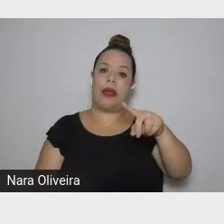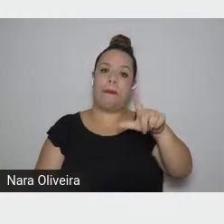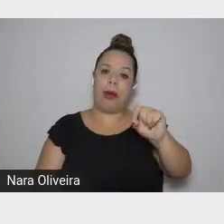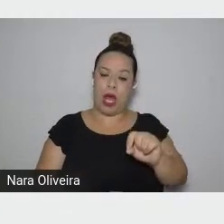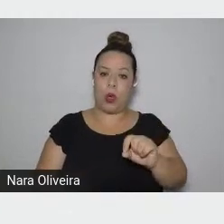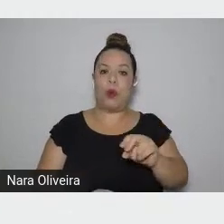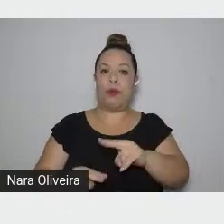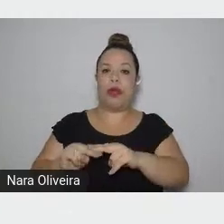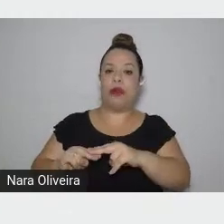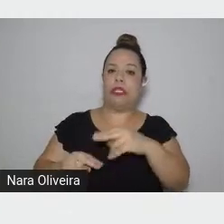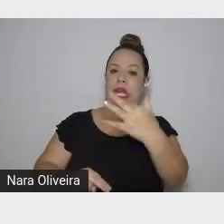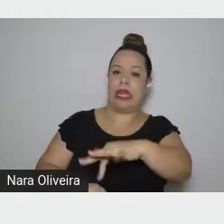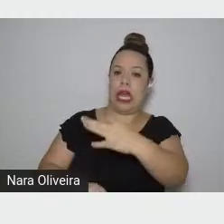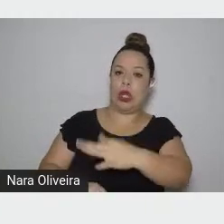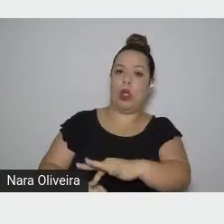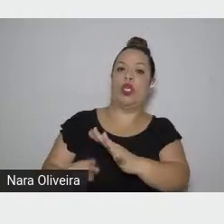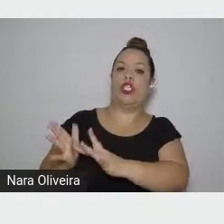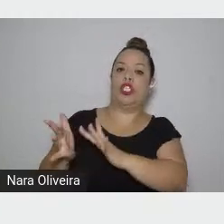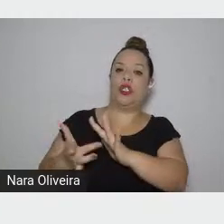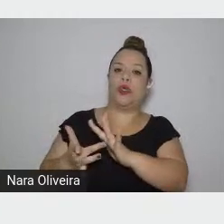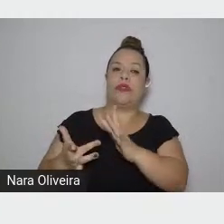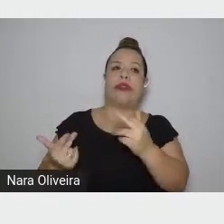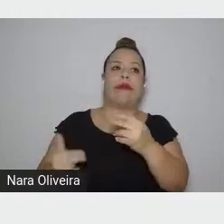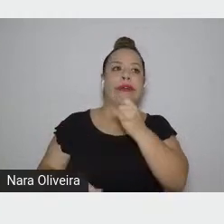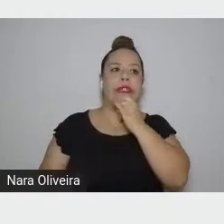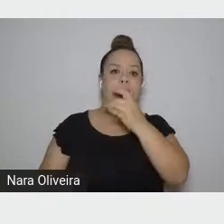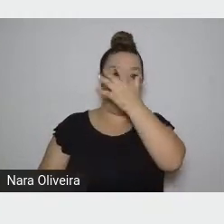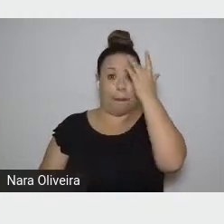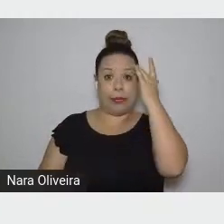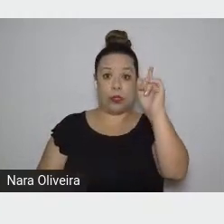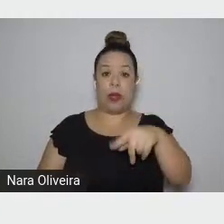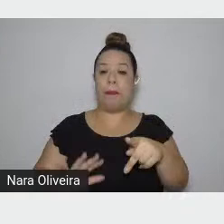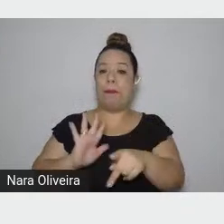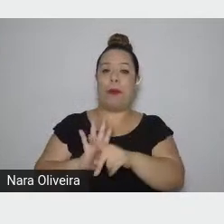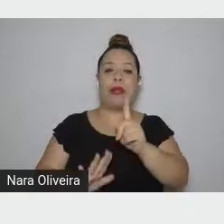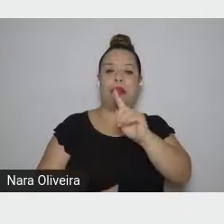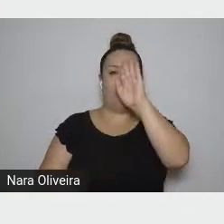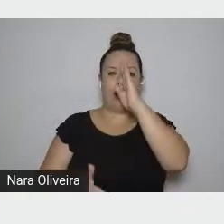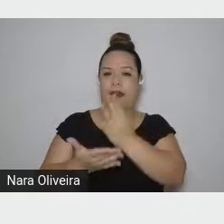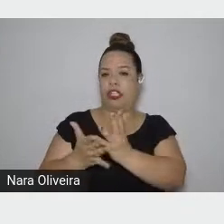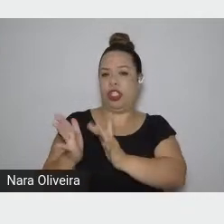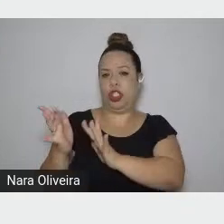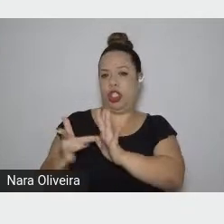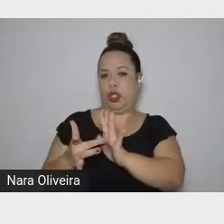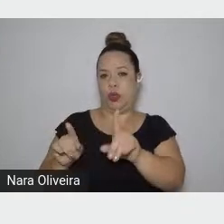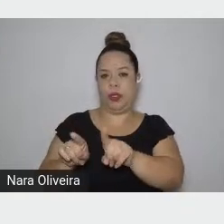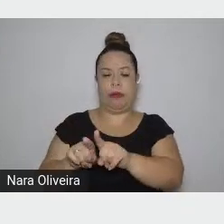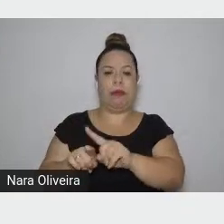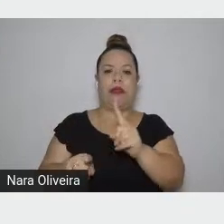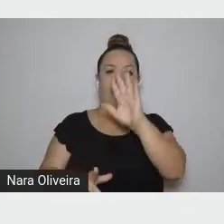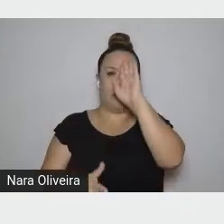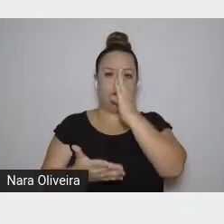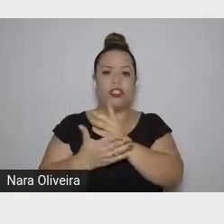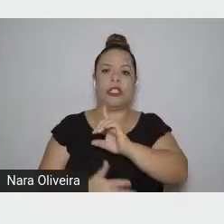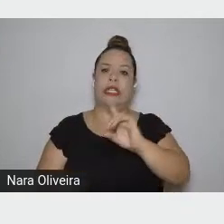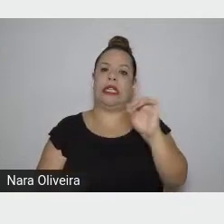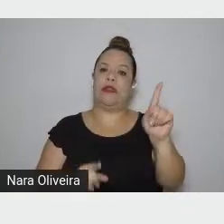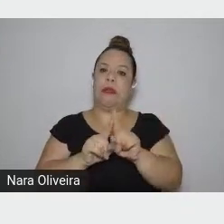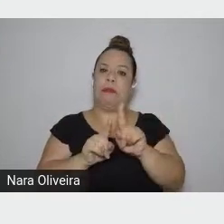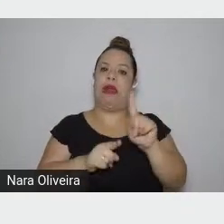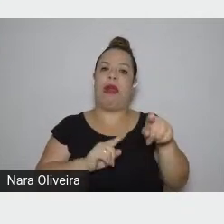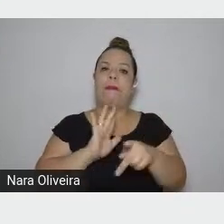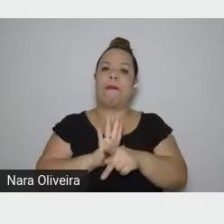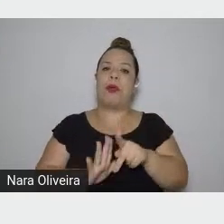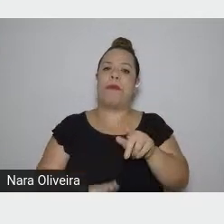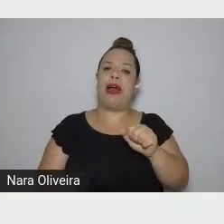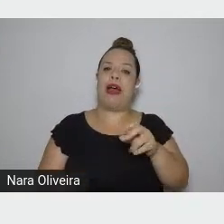moralista ateu e sua interpretação é perfeitamente lógica do lugar onde ele está, isto